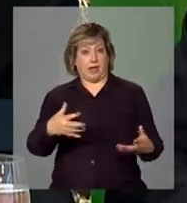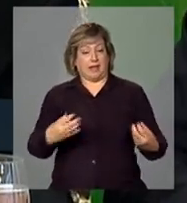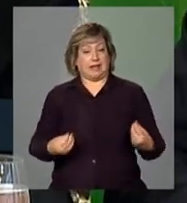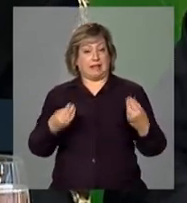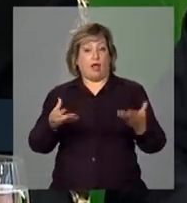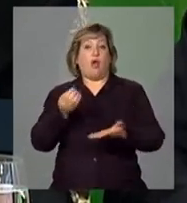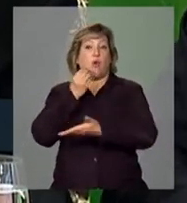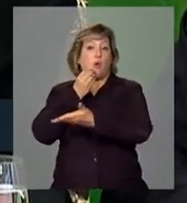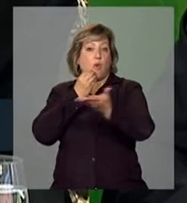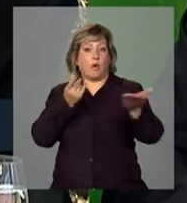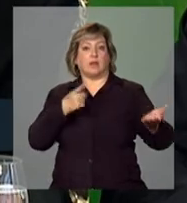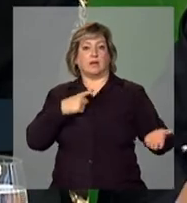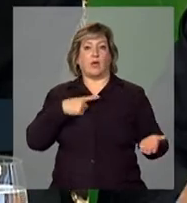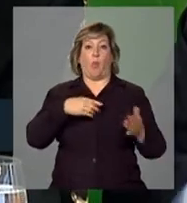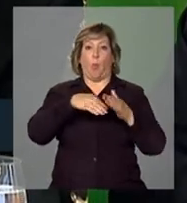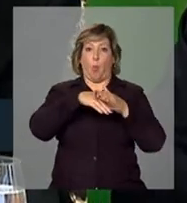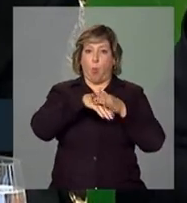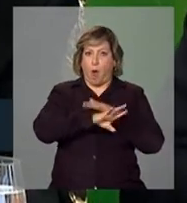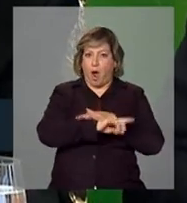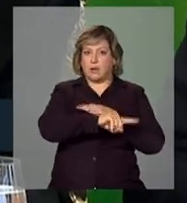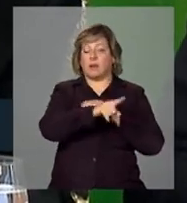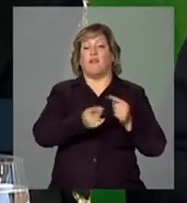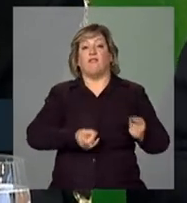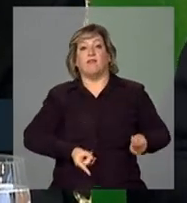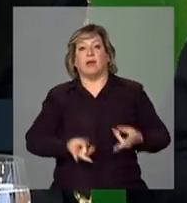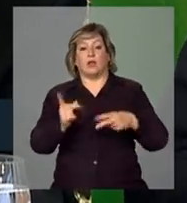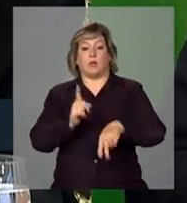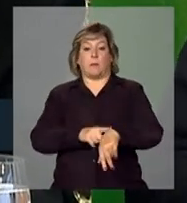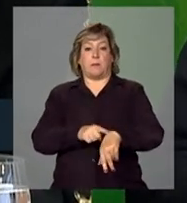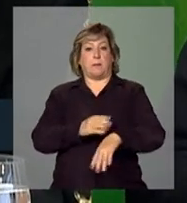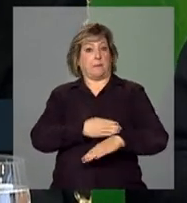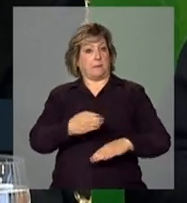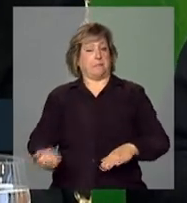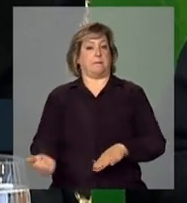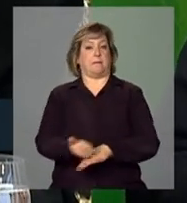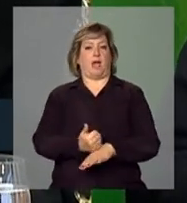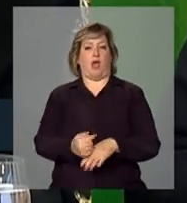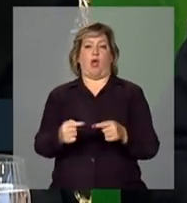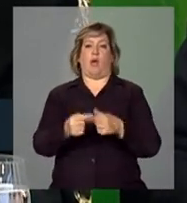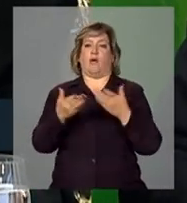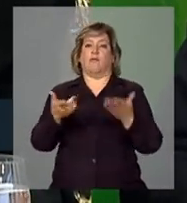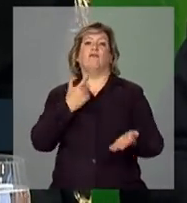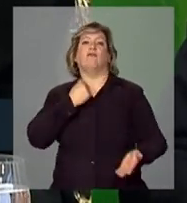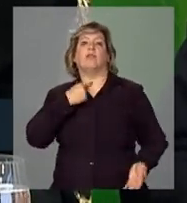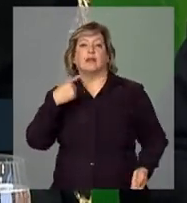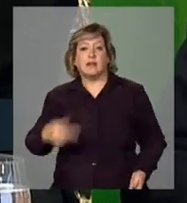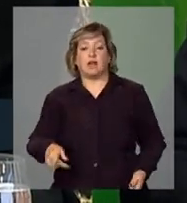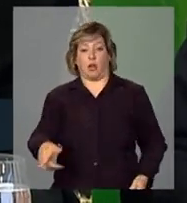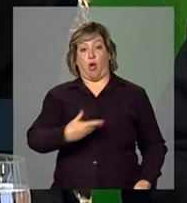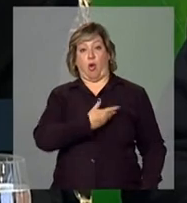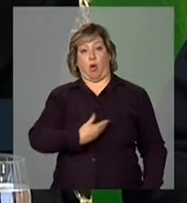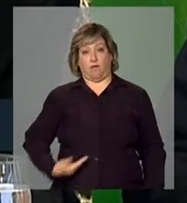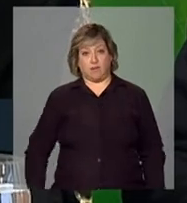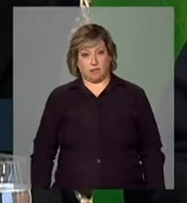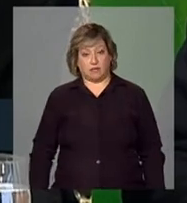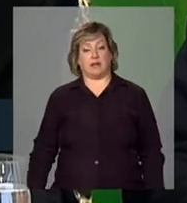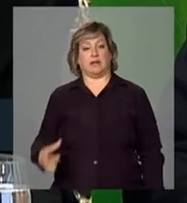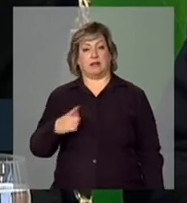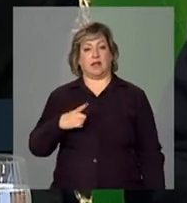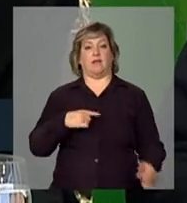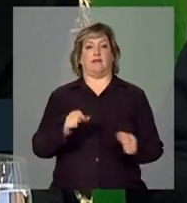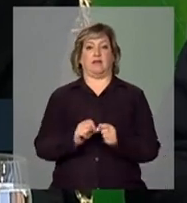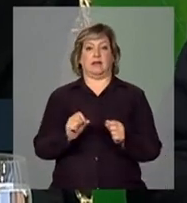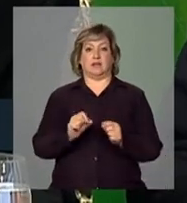oportunidade de estocar esses produtos e vender no período que melhor convier. O governo está fazendo